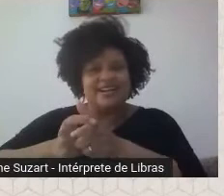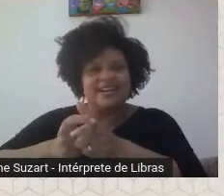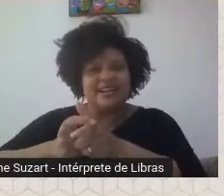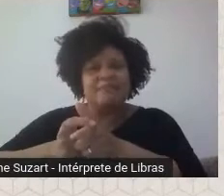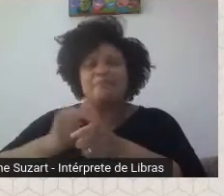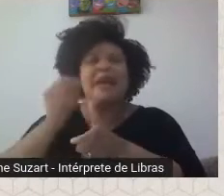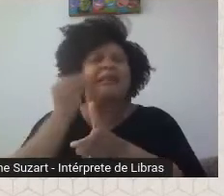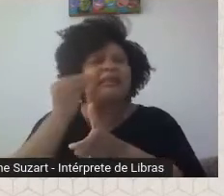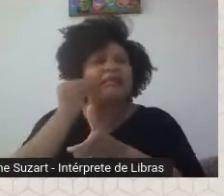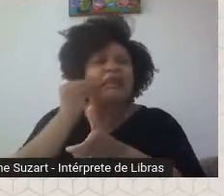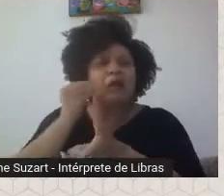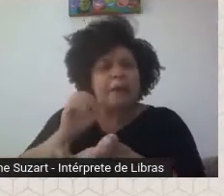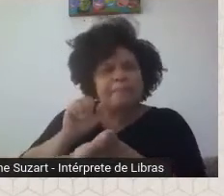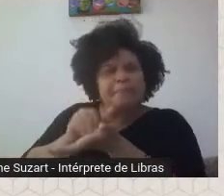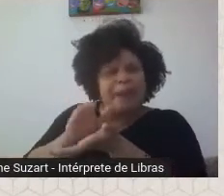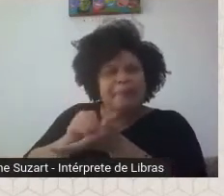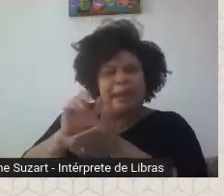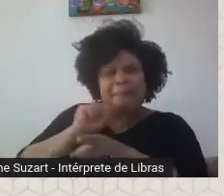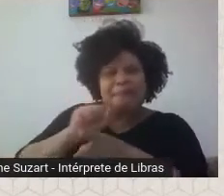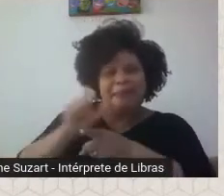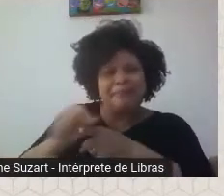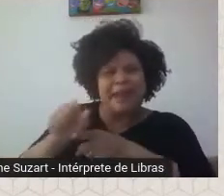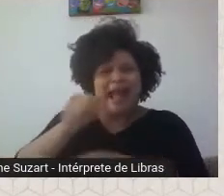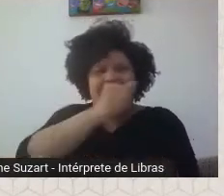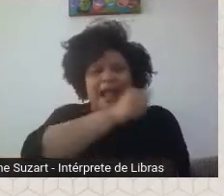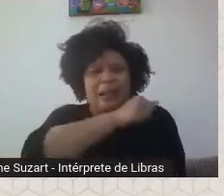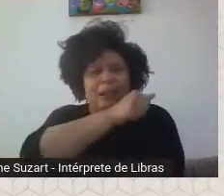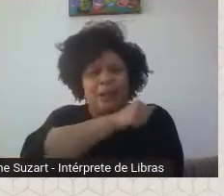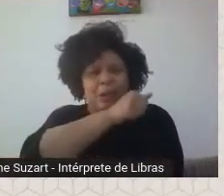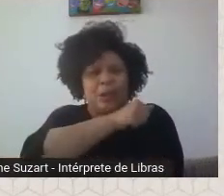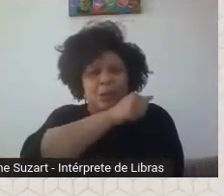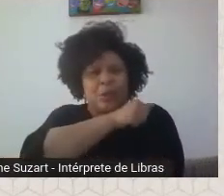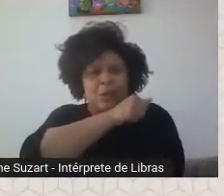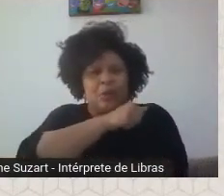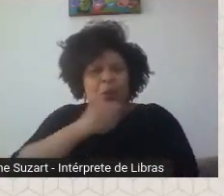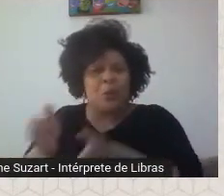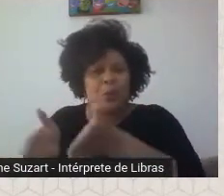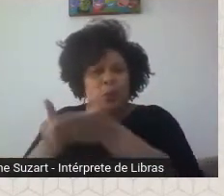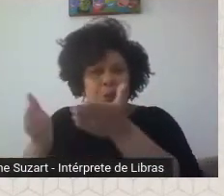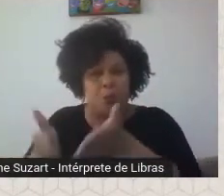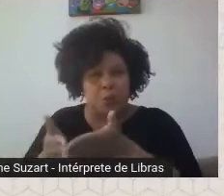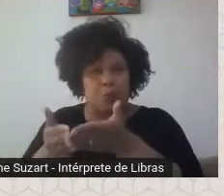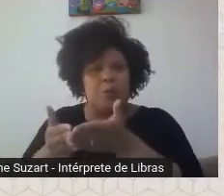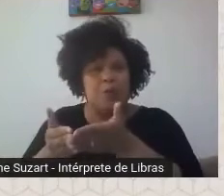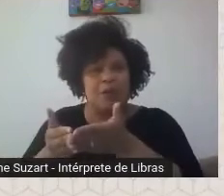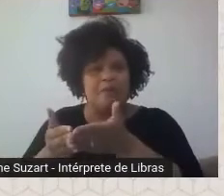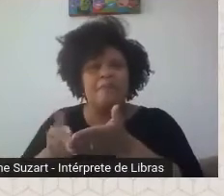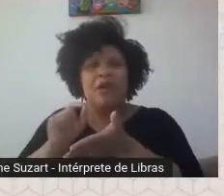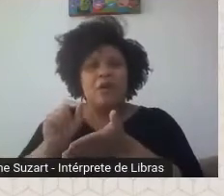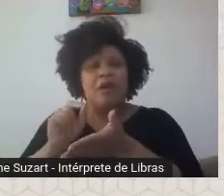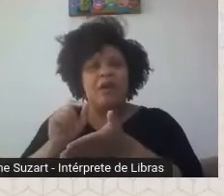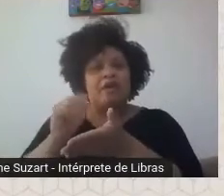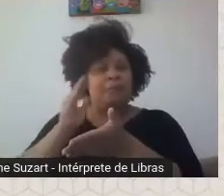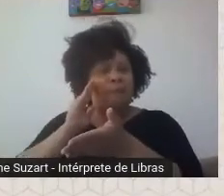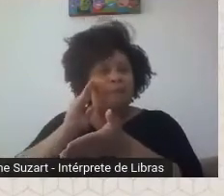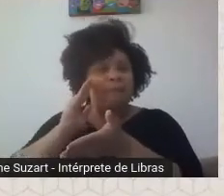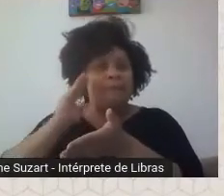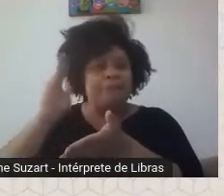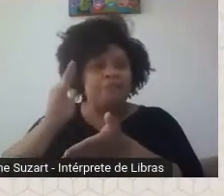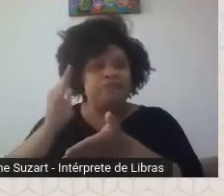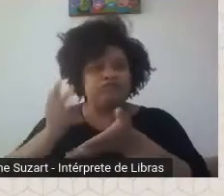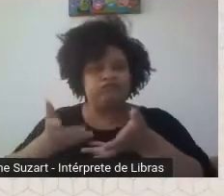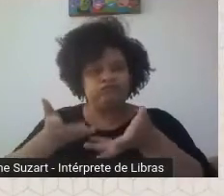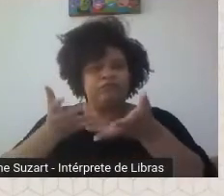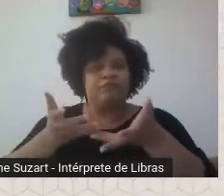aqueles que não deveriam estar nela. Para que ela retorne ao seu tamanho e distribuição como garantia para servir àqueles que sempre a